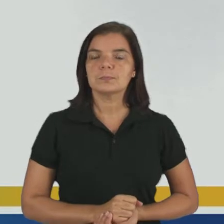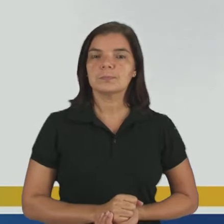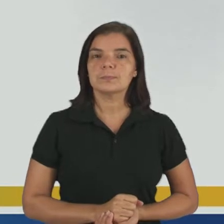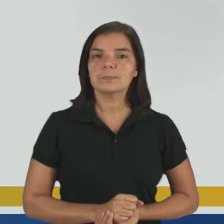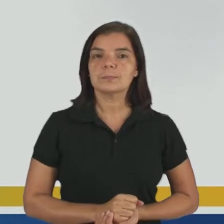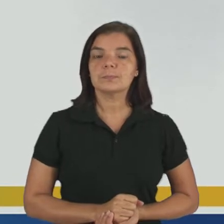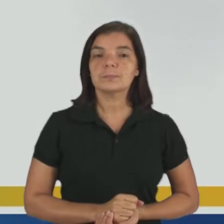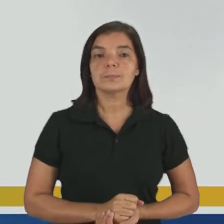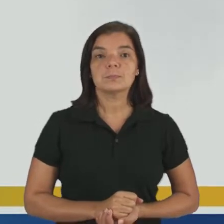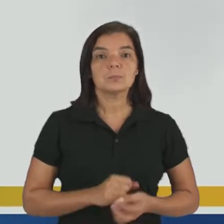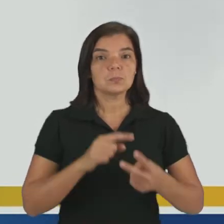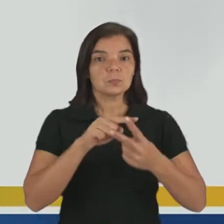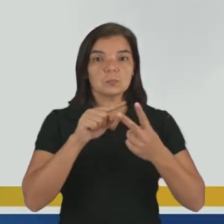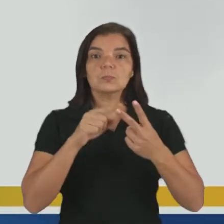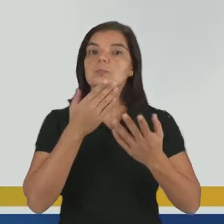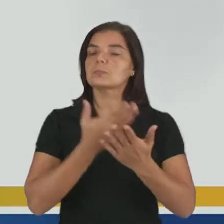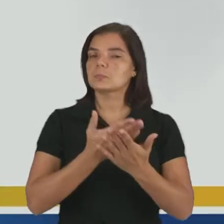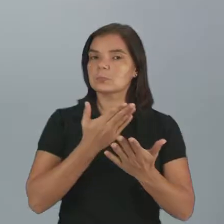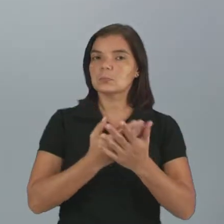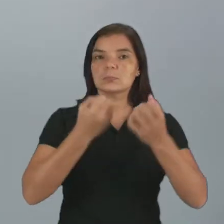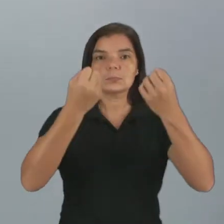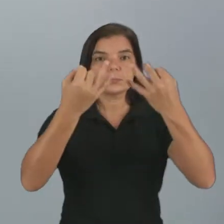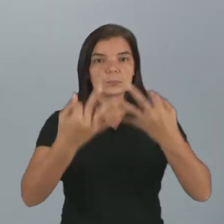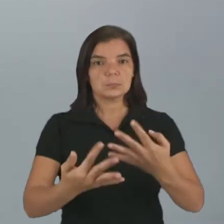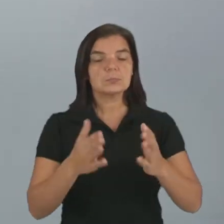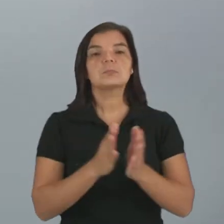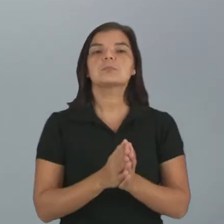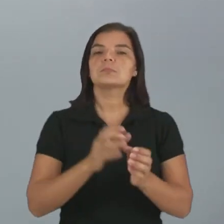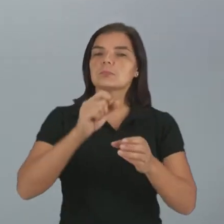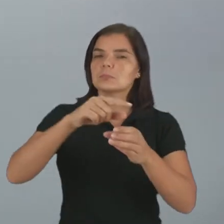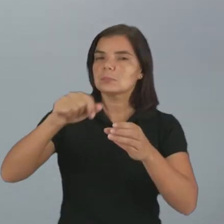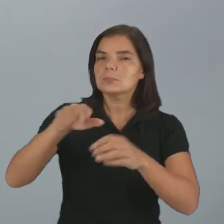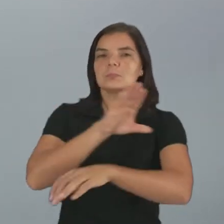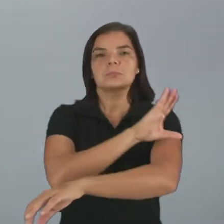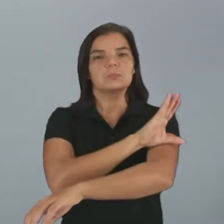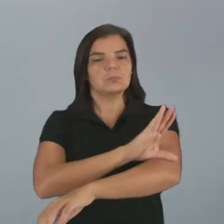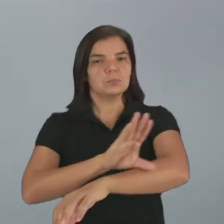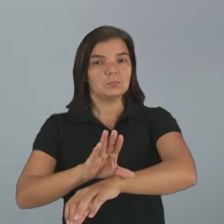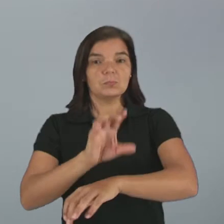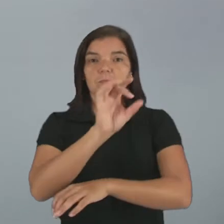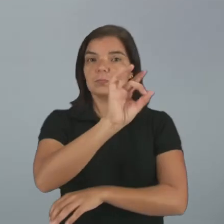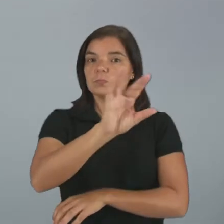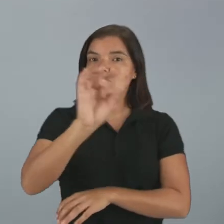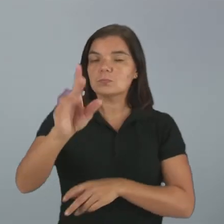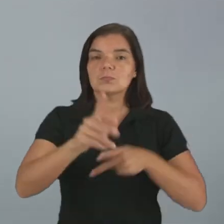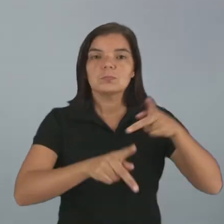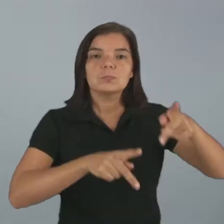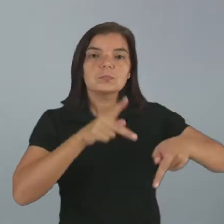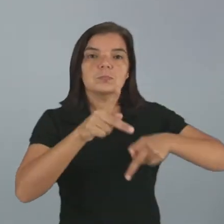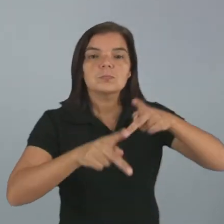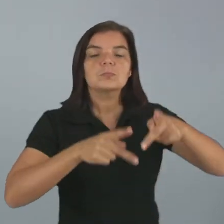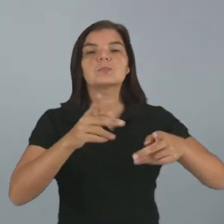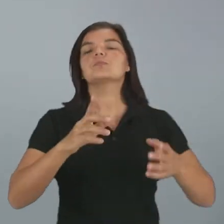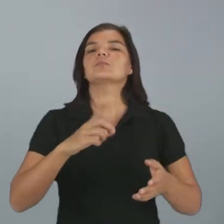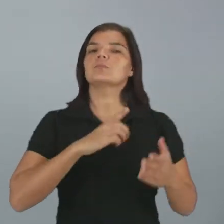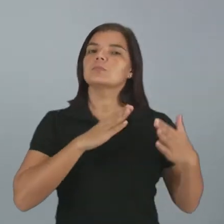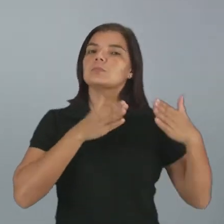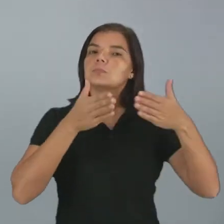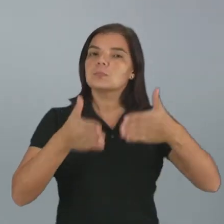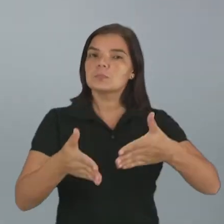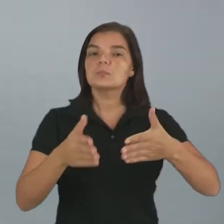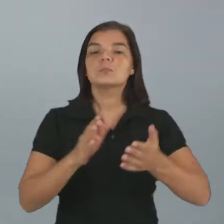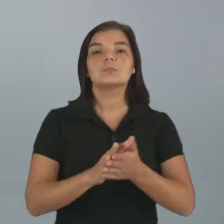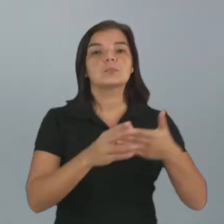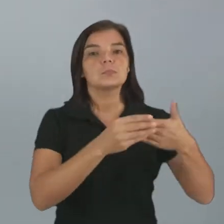durante duas aulas falando sobre produções culturais, que cada povo, né? Cada povo que chegou aqui